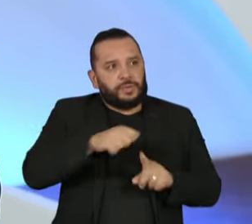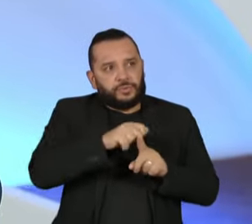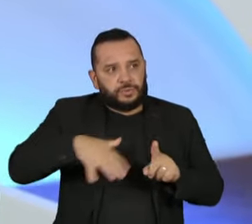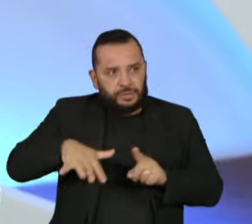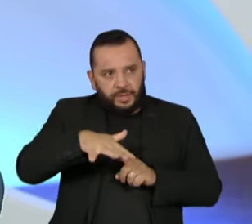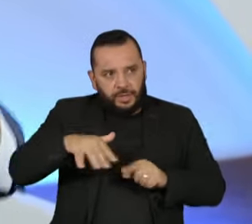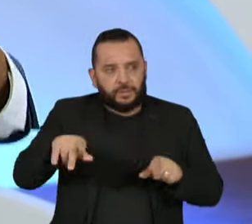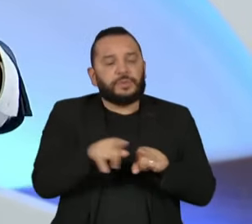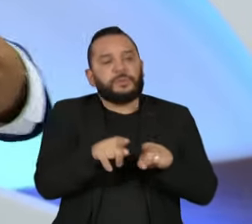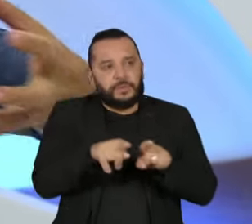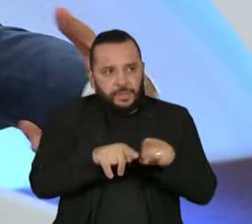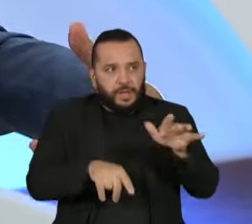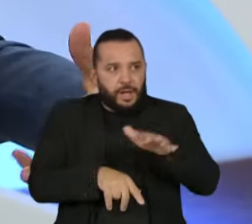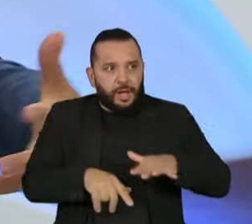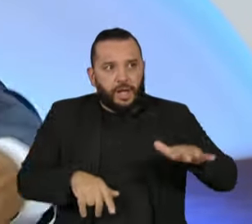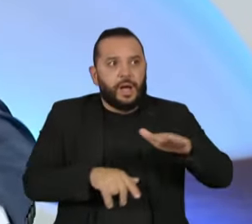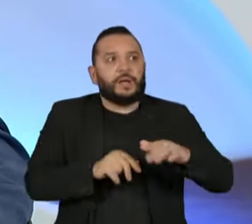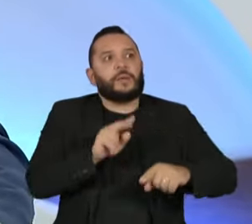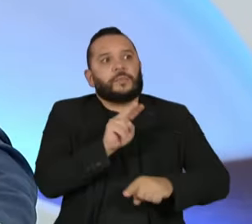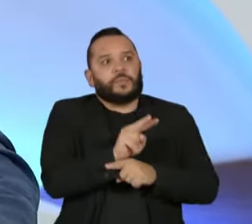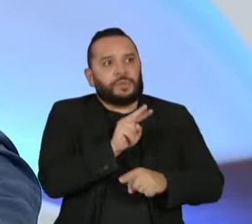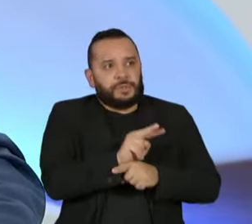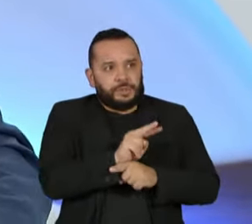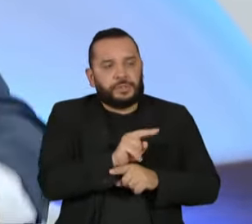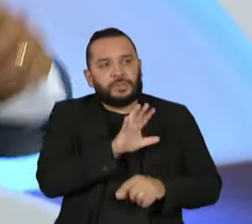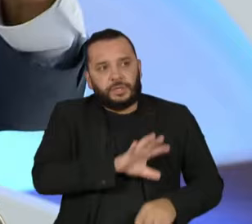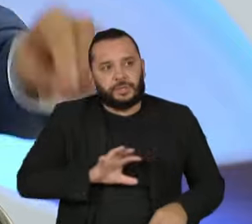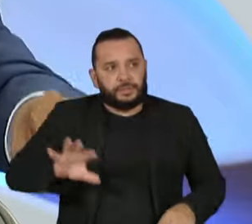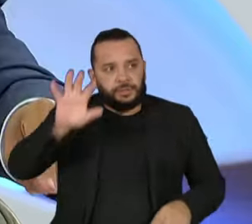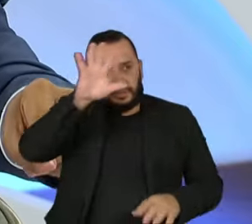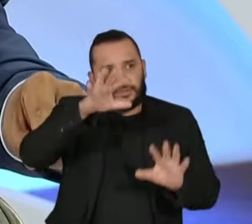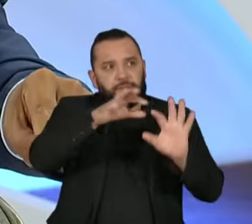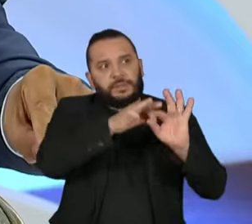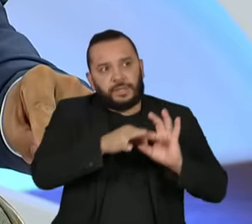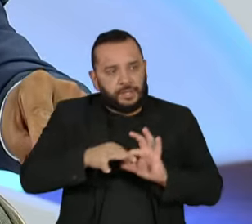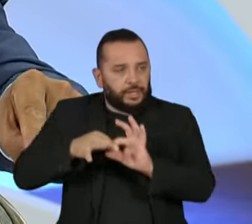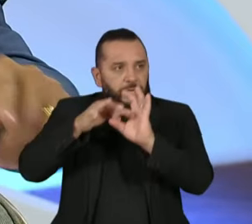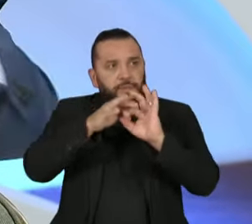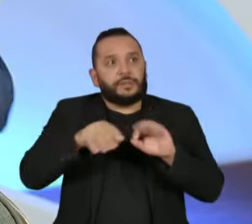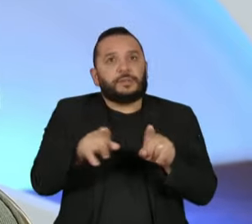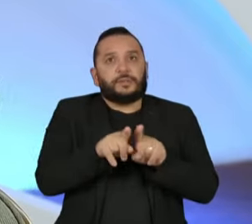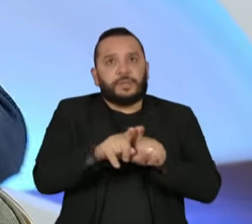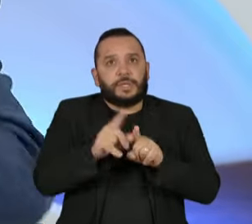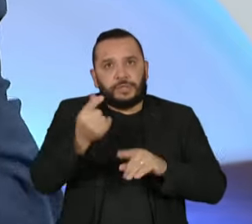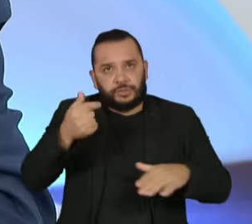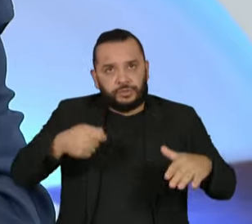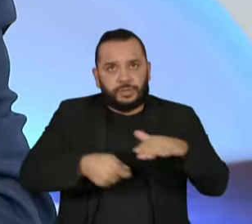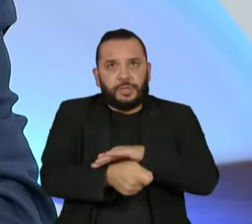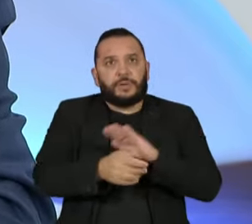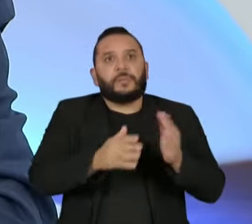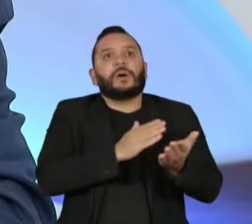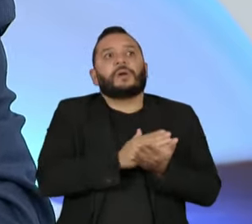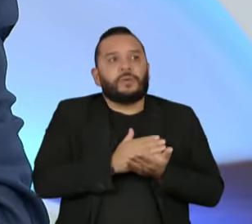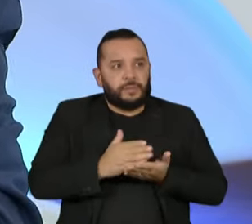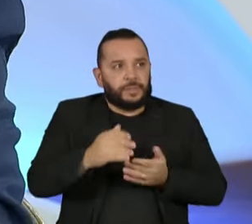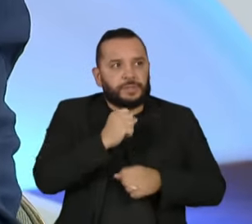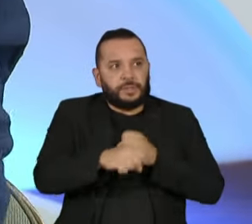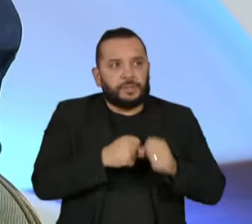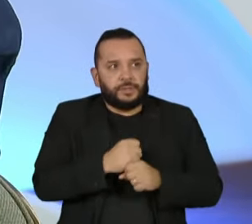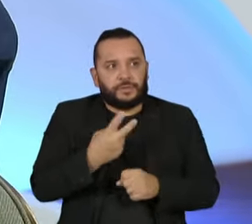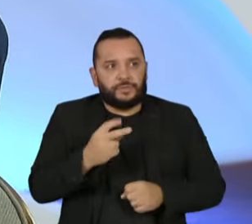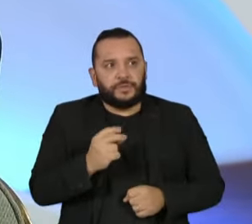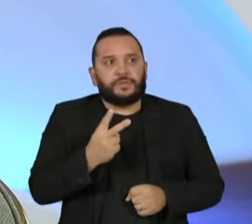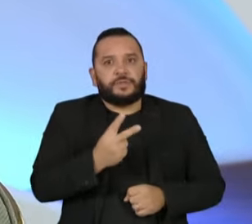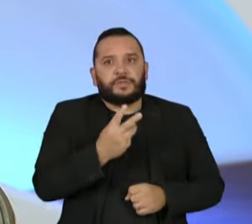para a segurança. Claro, integrado com estados e municípios. E colocamos dinheiro para já começar em 2023.